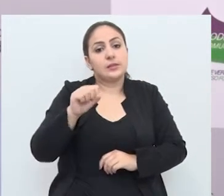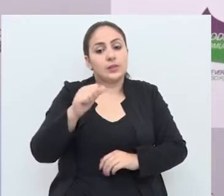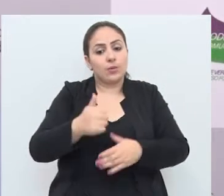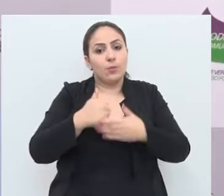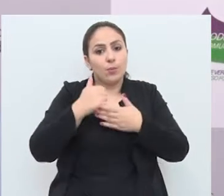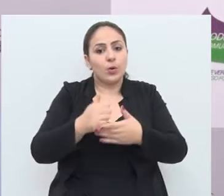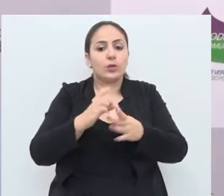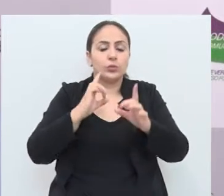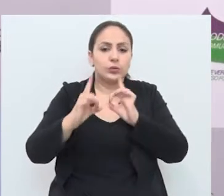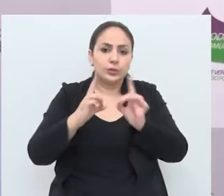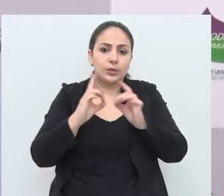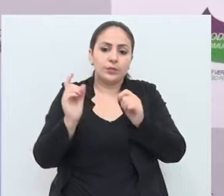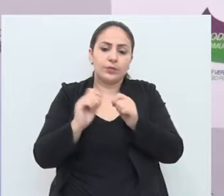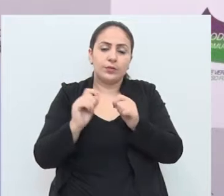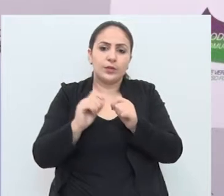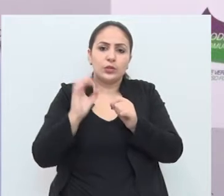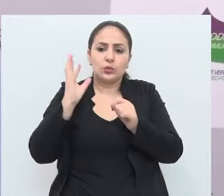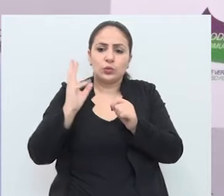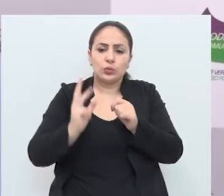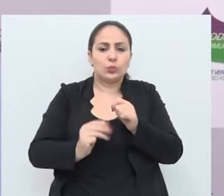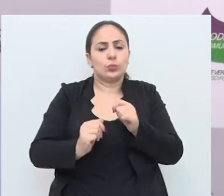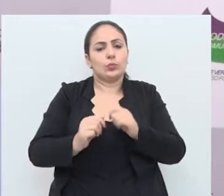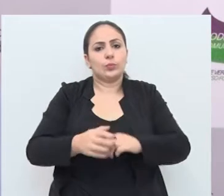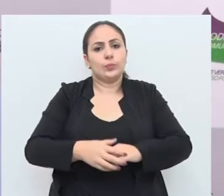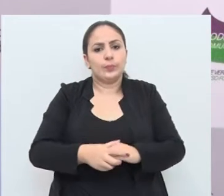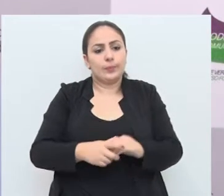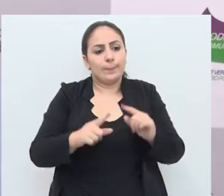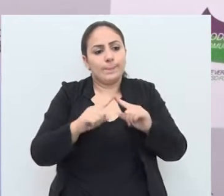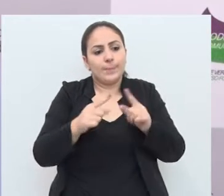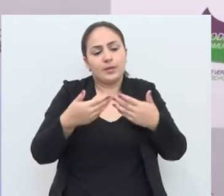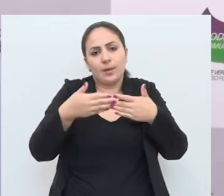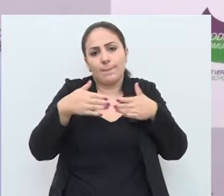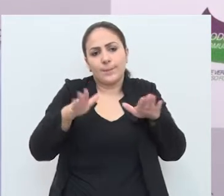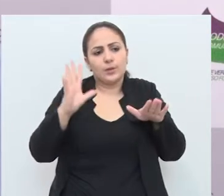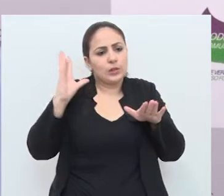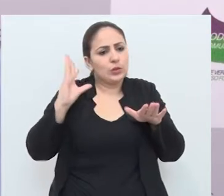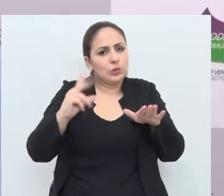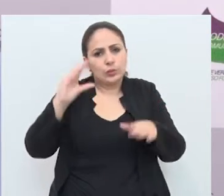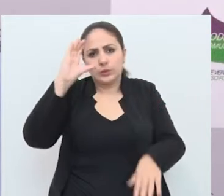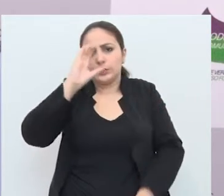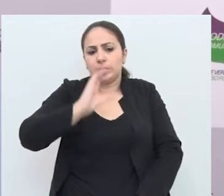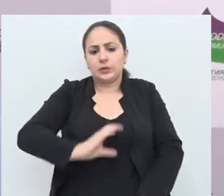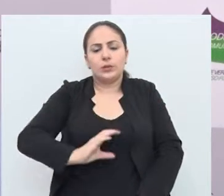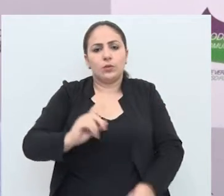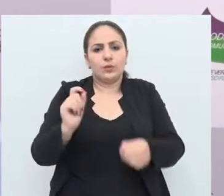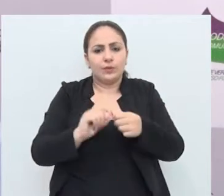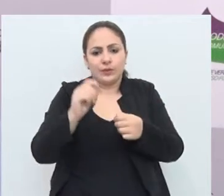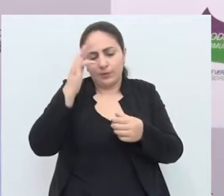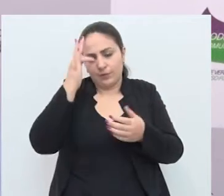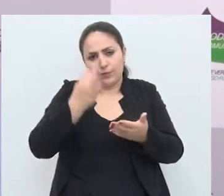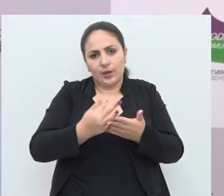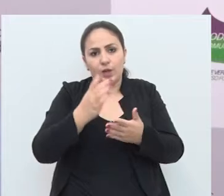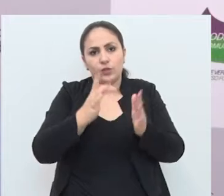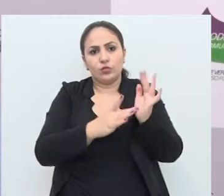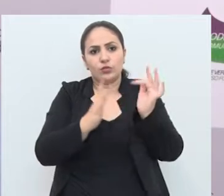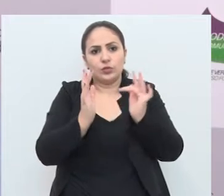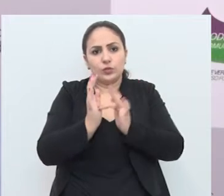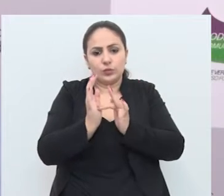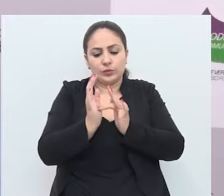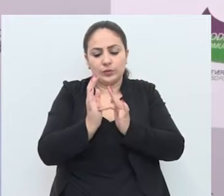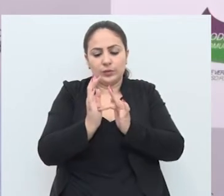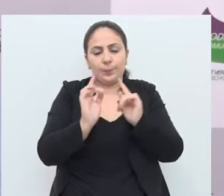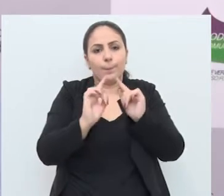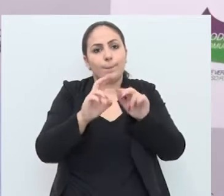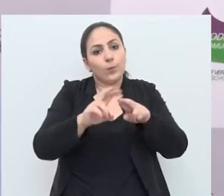apoiada, coordenada e realizada pelo segmento evangélico, mas ela é aberta a todos os cristãos que professam a fé em Jesus Cristo.